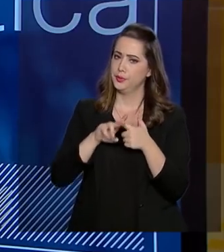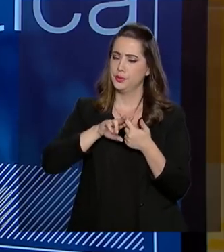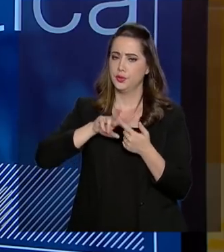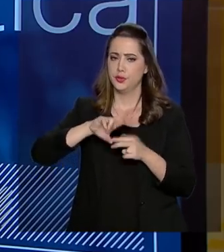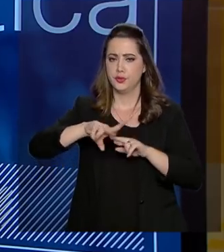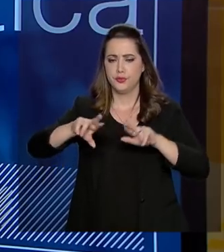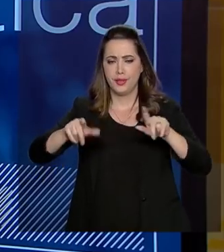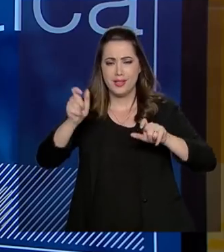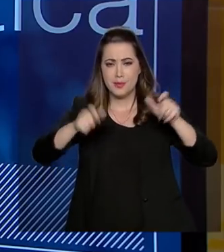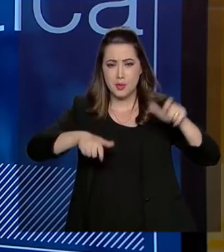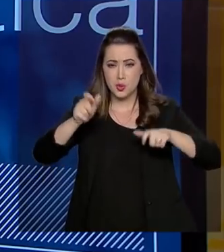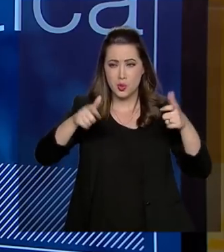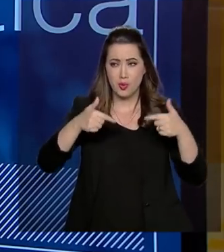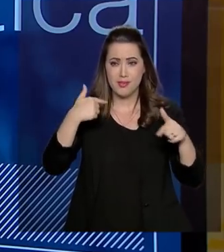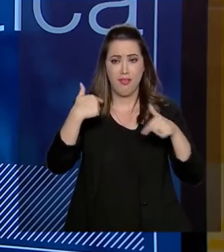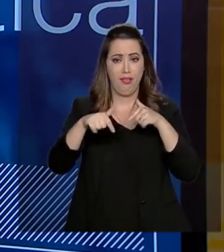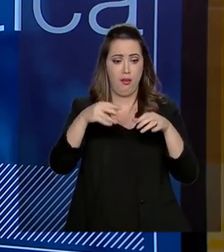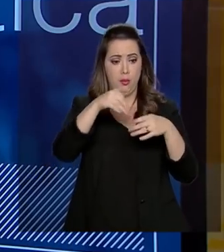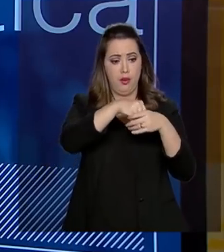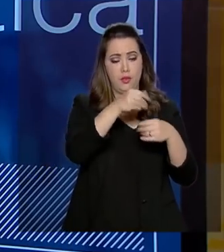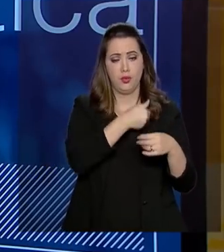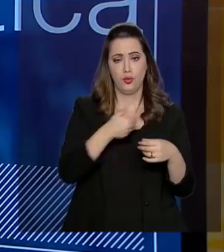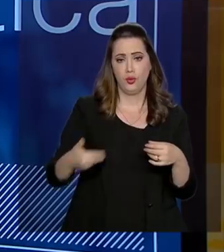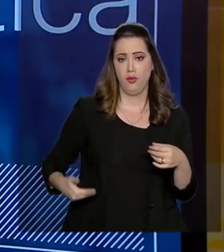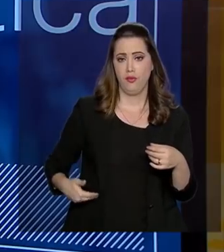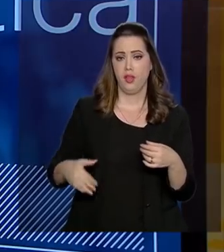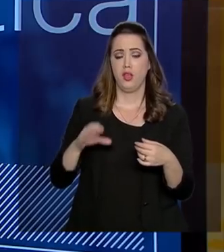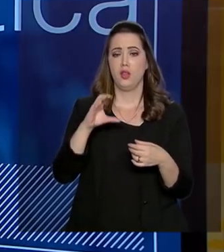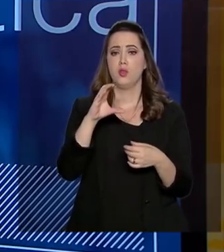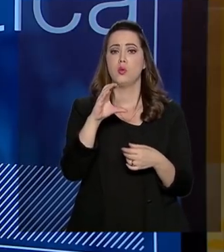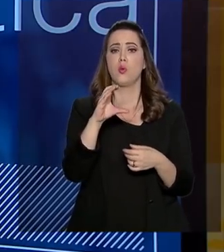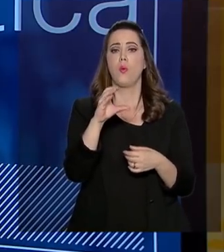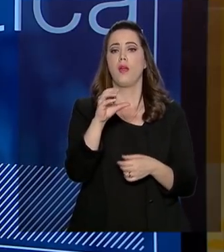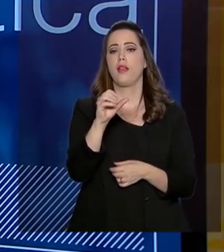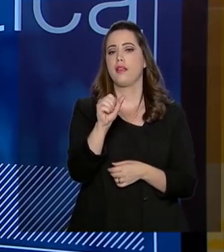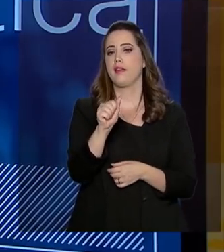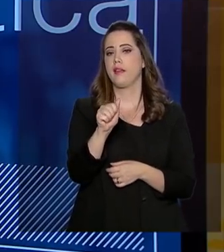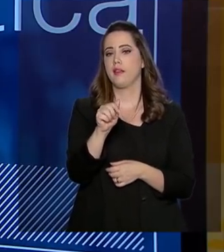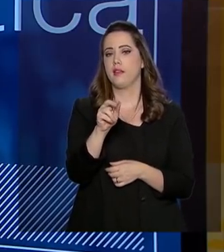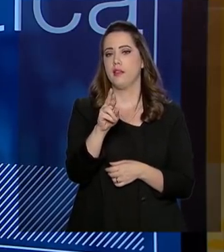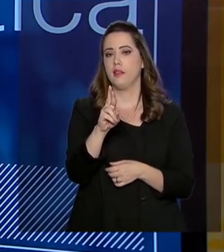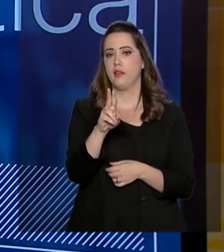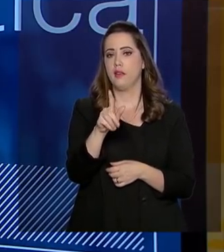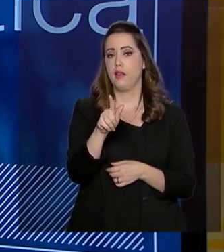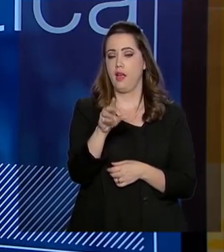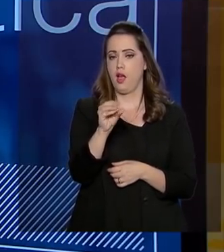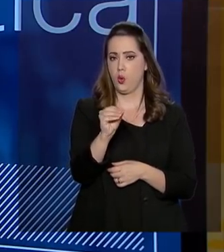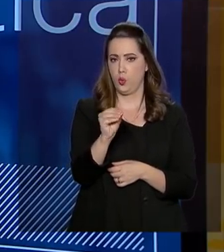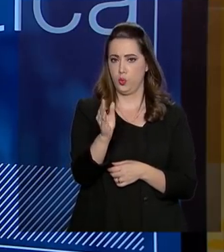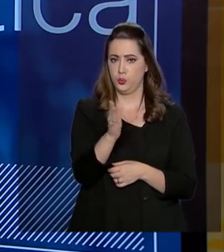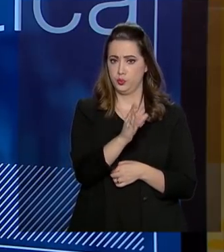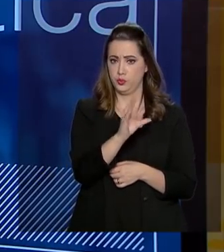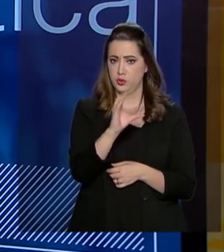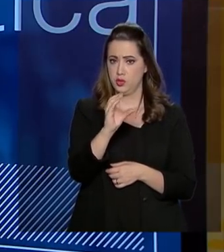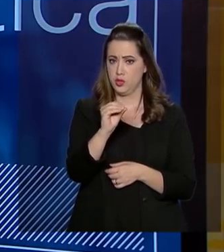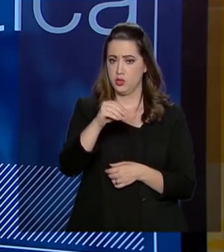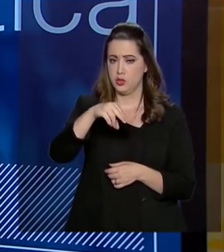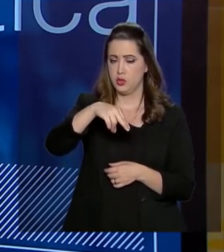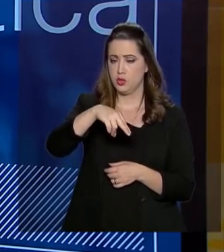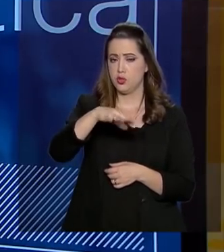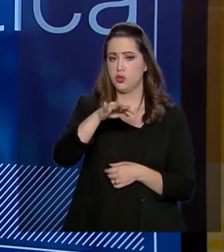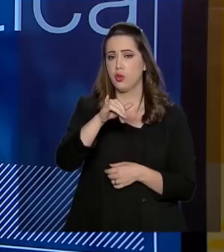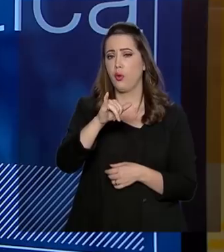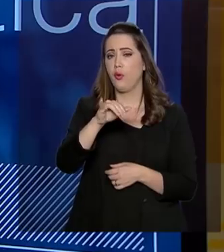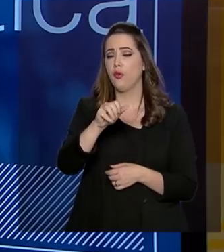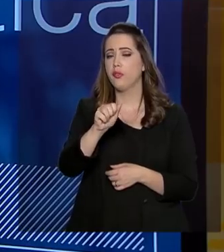pessoas que ocupavam cargos de confiança no governo. Então, nós soltamos agora, em conjunto com o Ministério da Economia, um trabalho para a